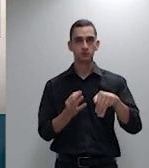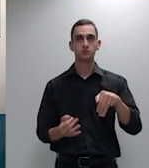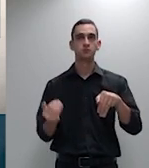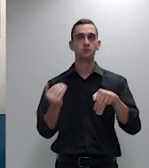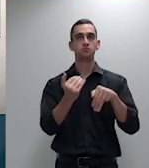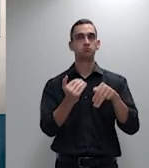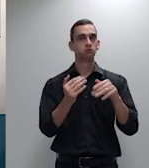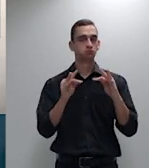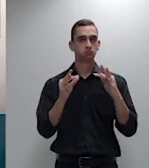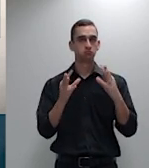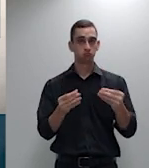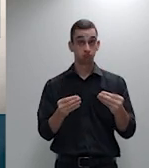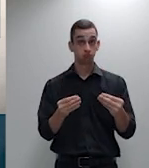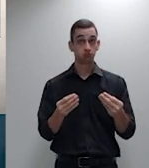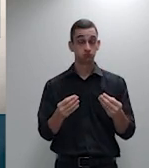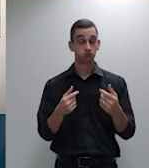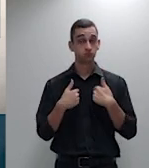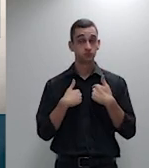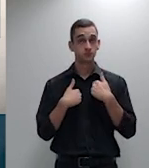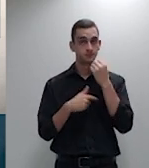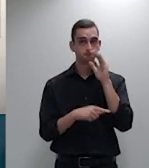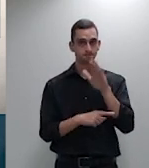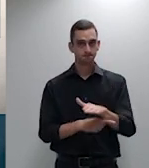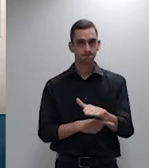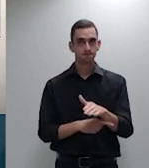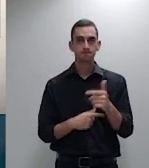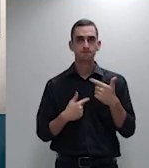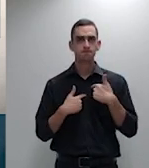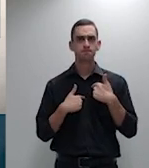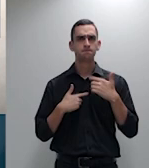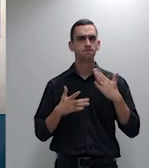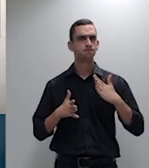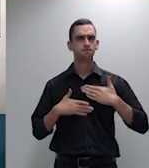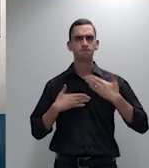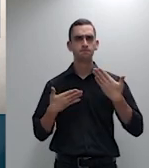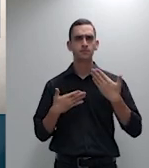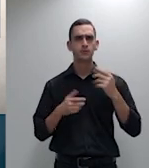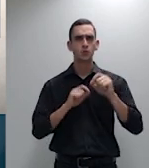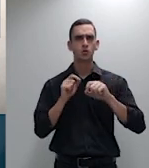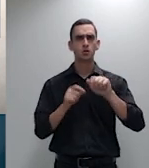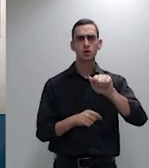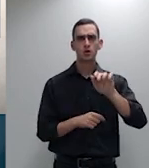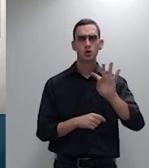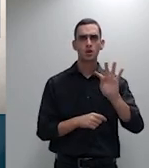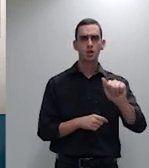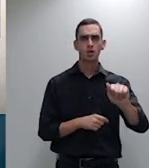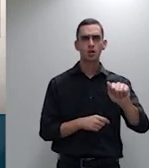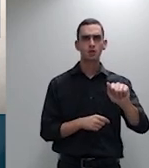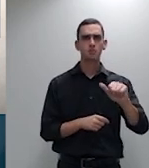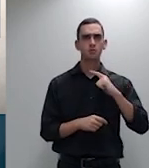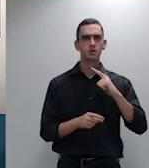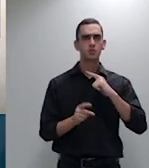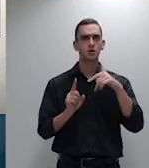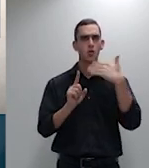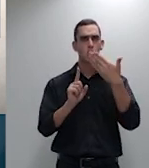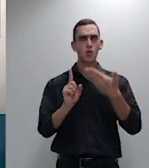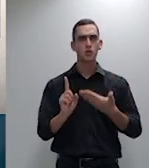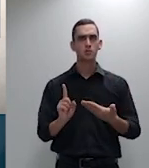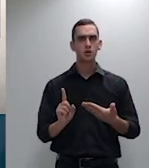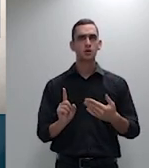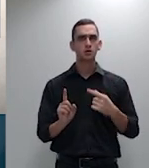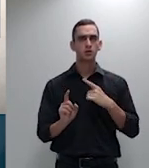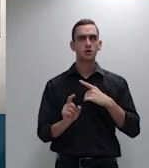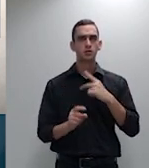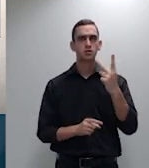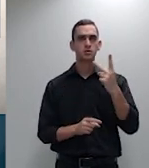Eu fui surpreendida agora com a leitura da ata da homenagem que a segunda sessão me prestou. Eu não